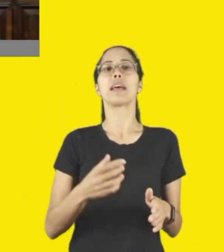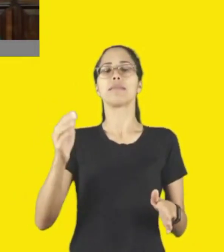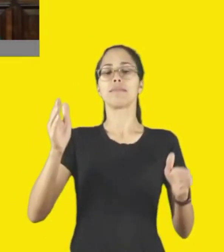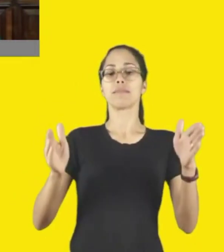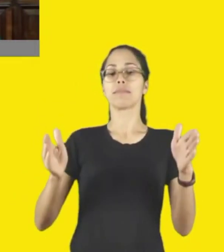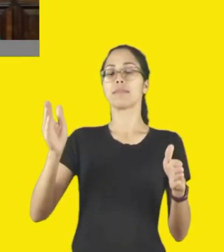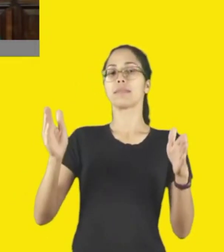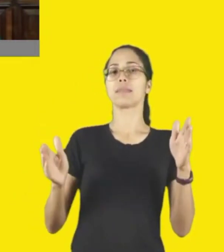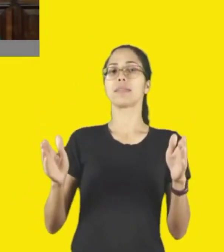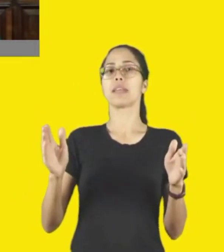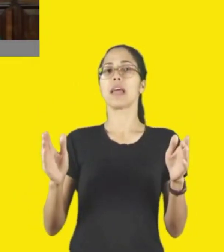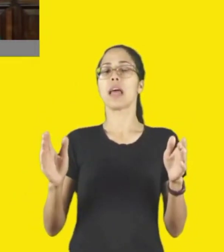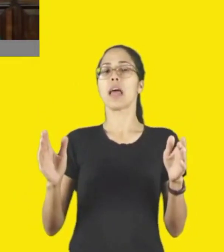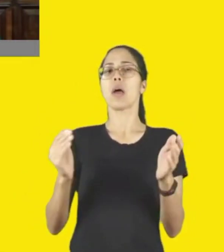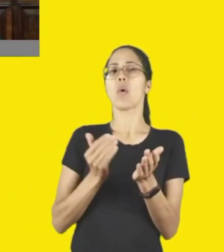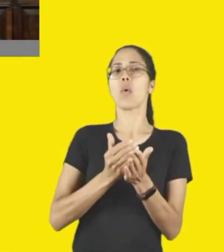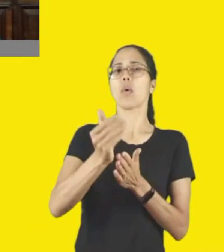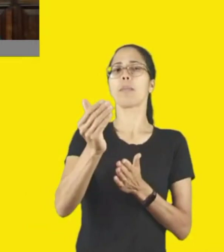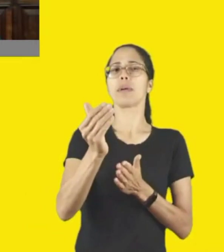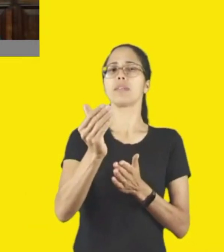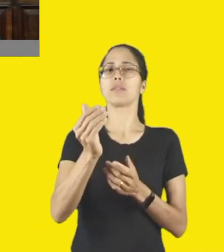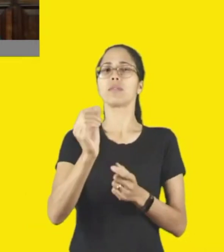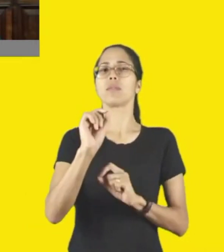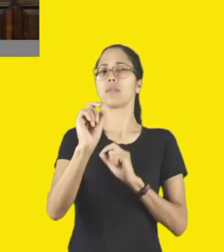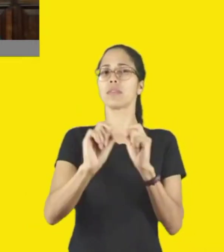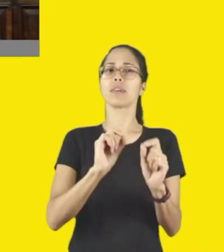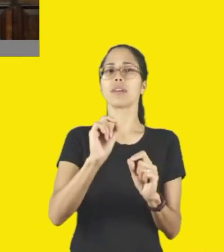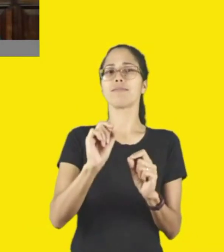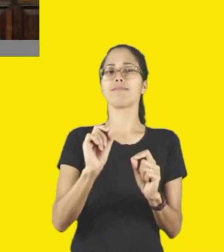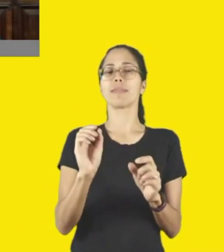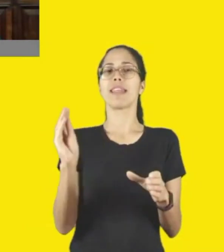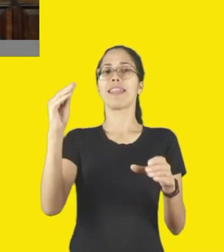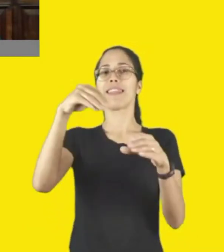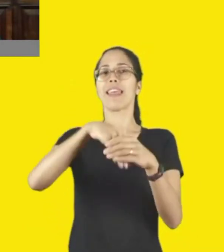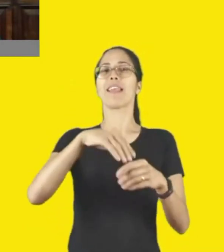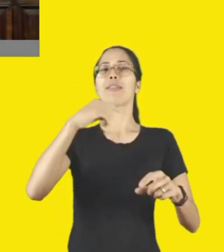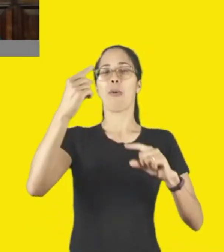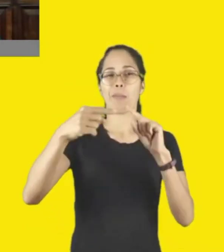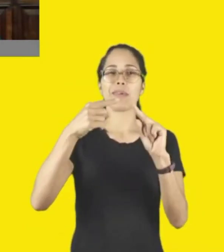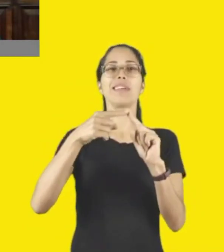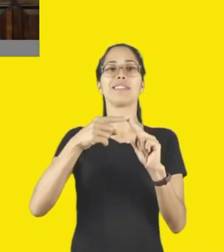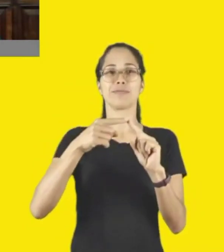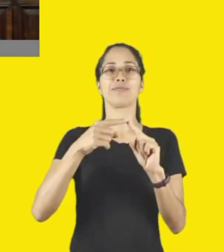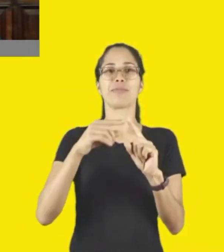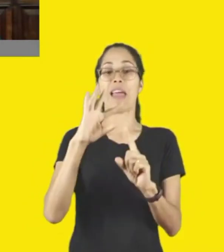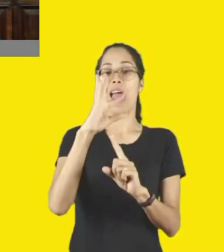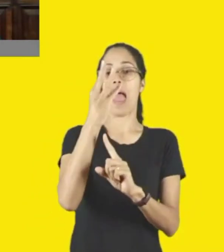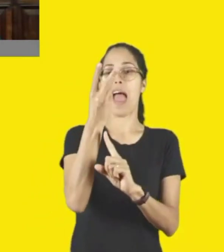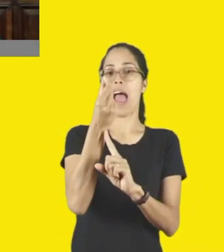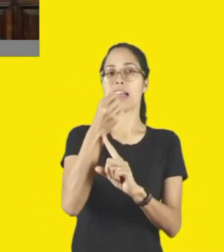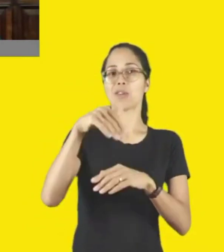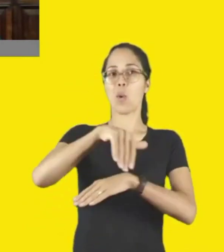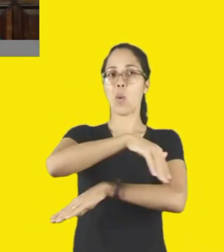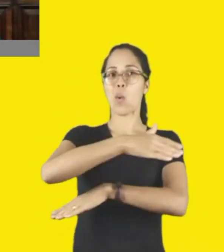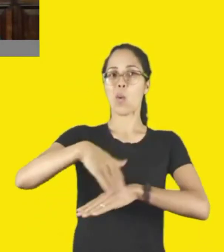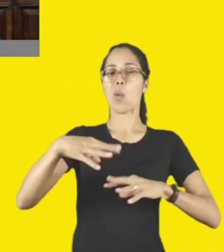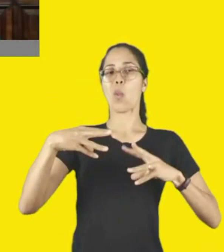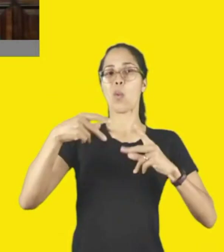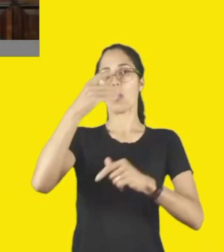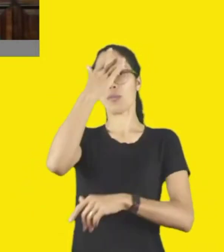com esse slogan já inserido na sua missão, arte na rua para todas as pessoas.